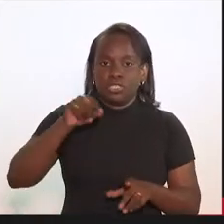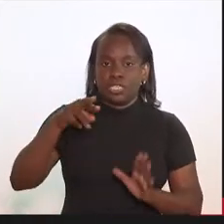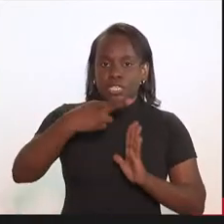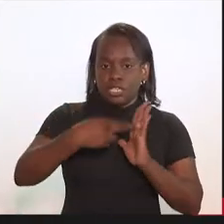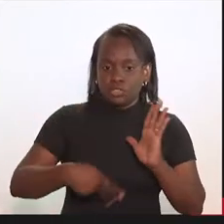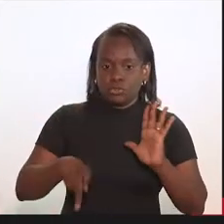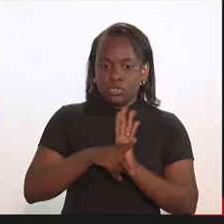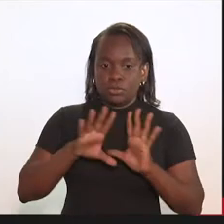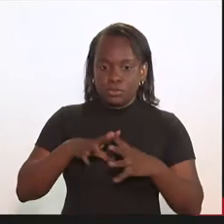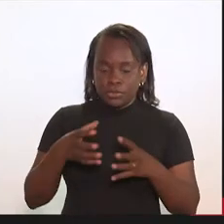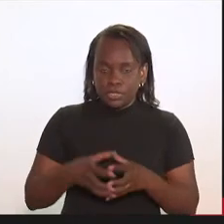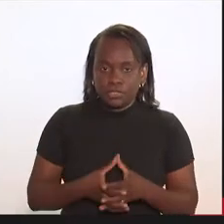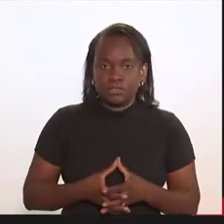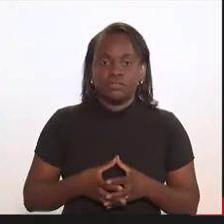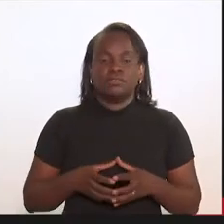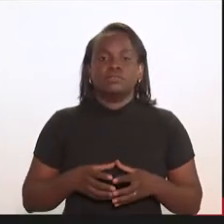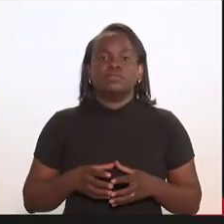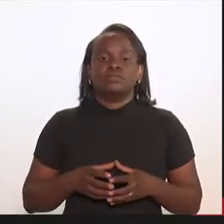relator da comissão.